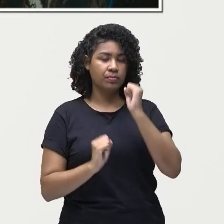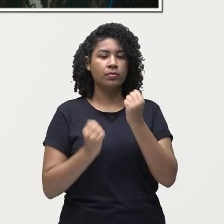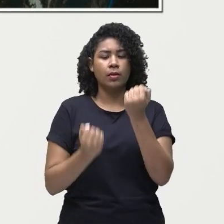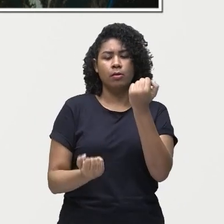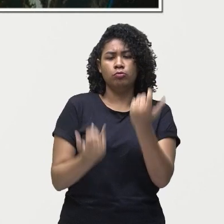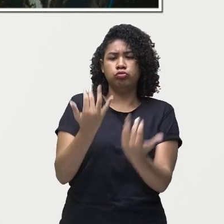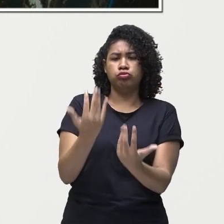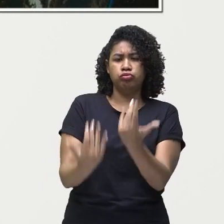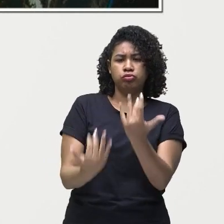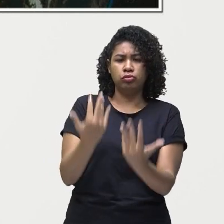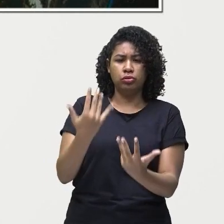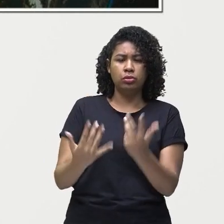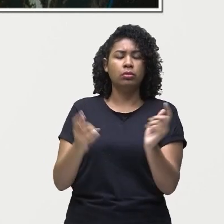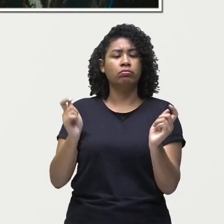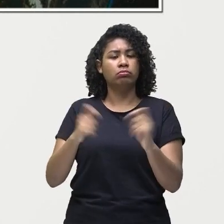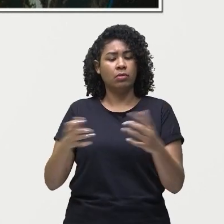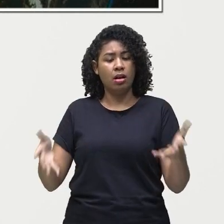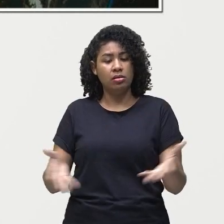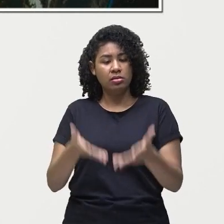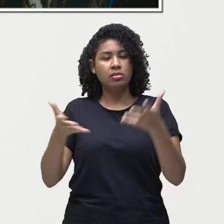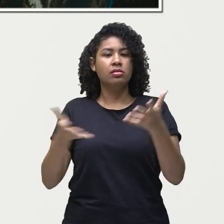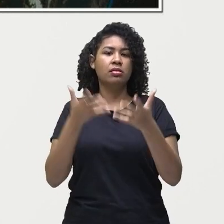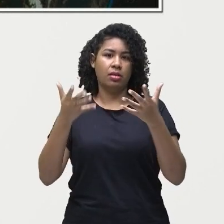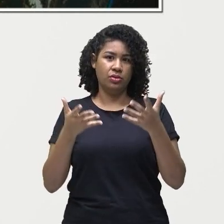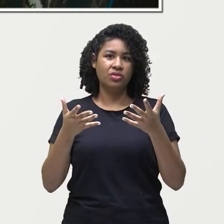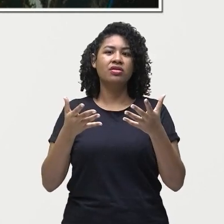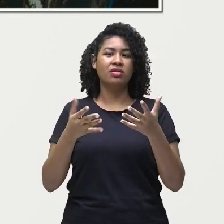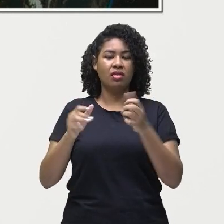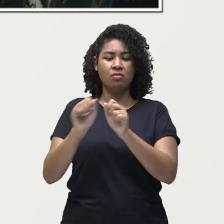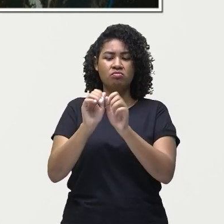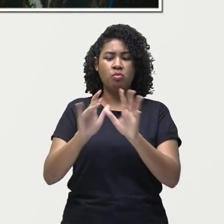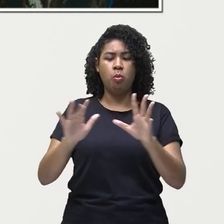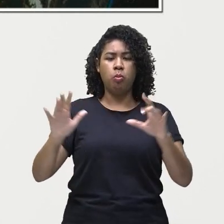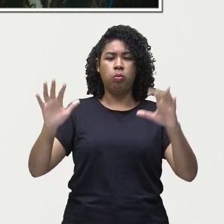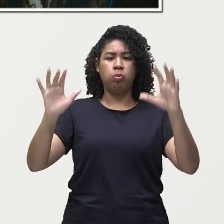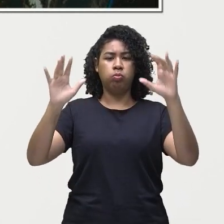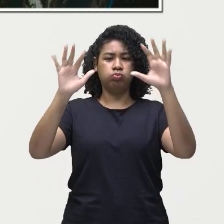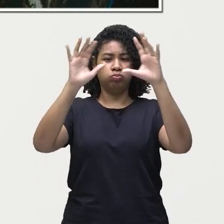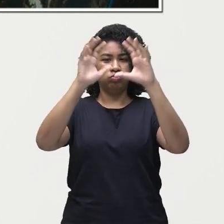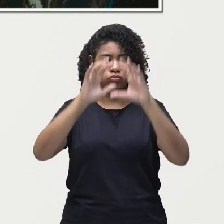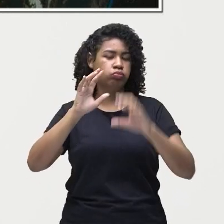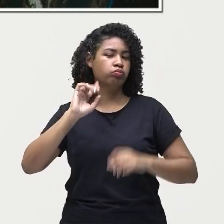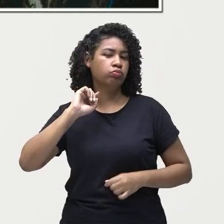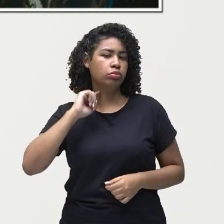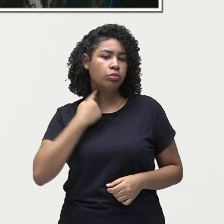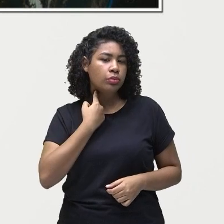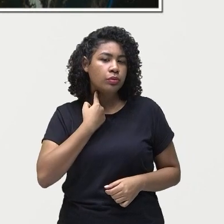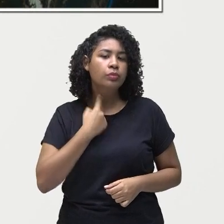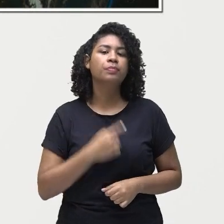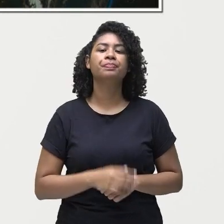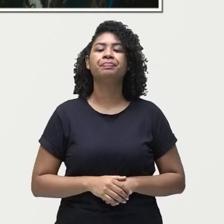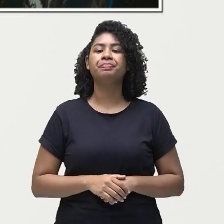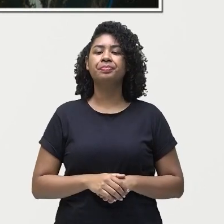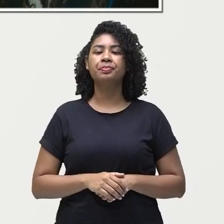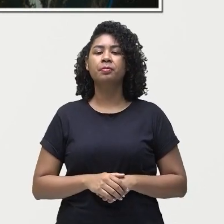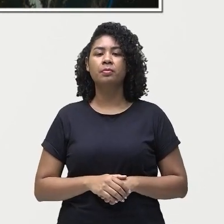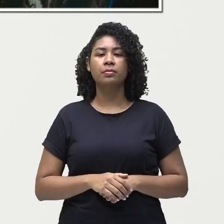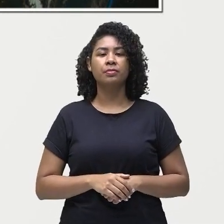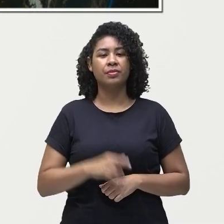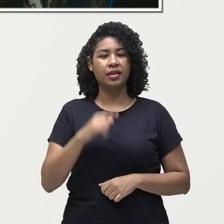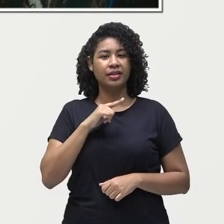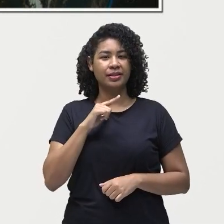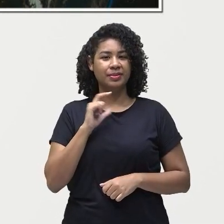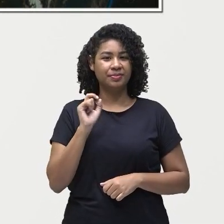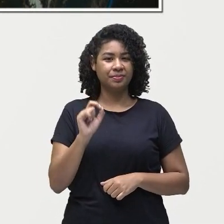favorecer o aquecimento global porque vão jogar mais gases na atmosfera até uma animação